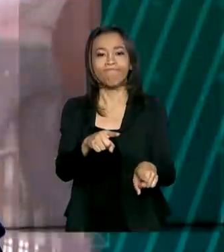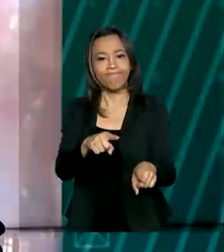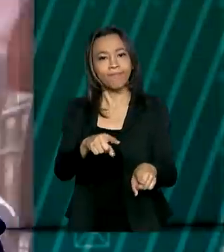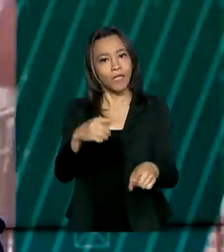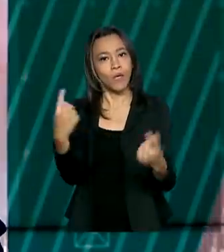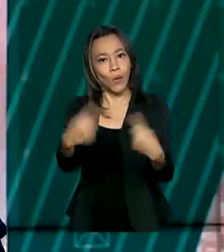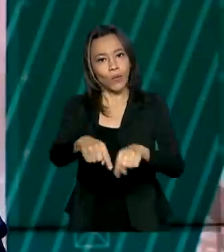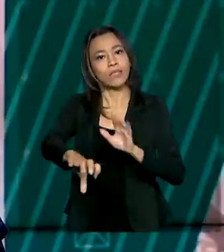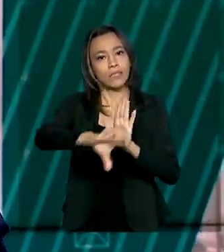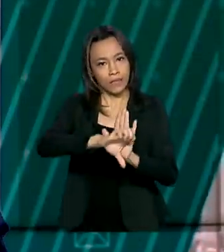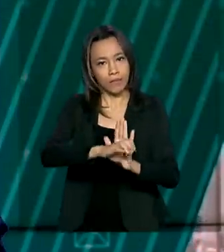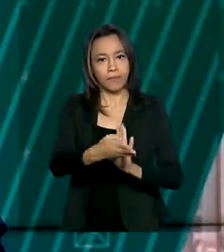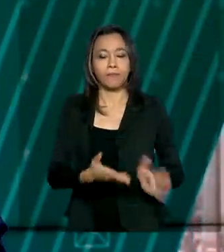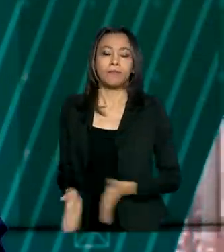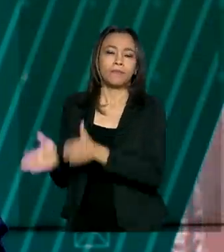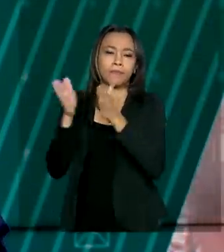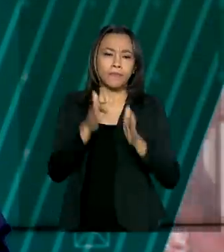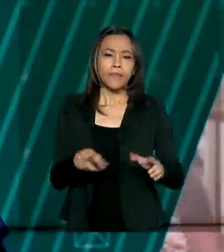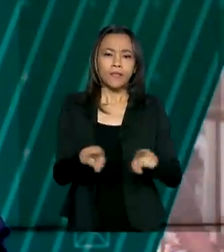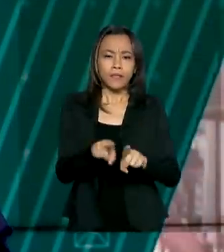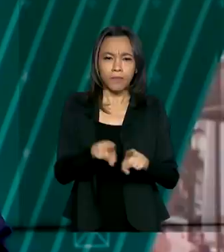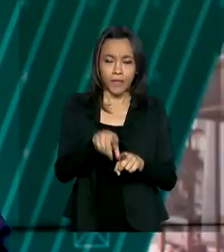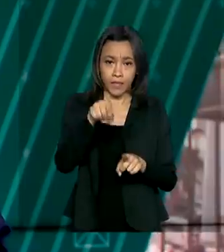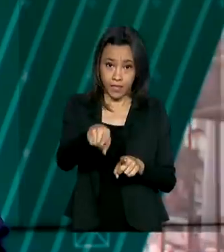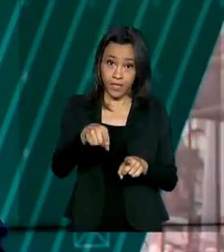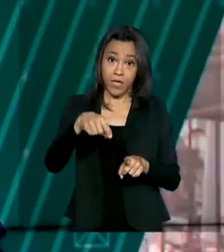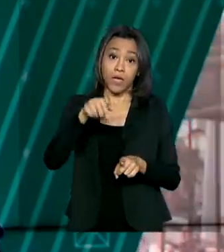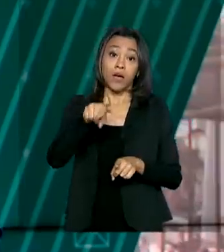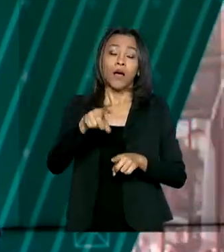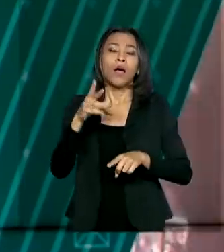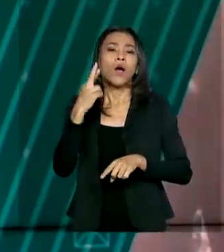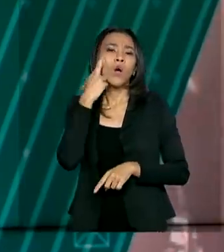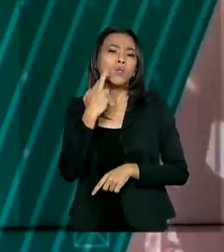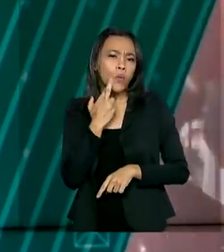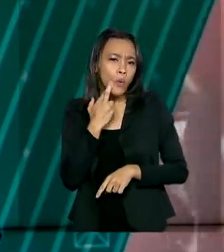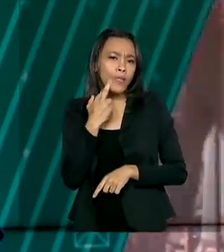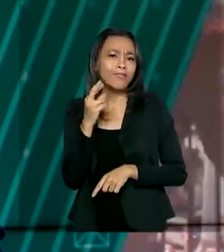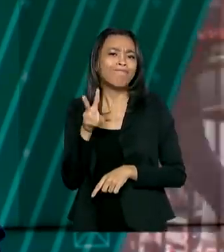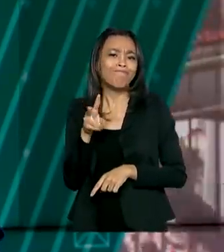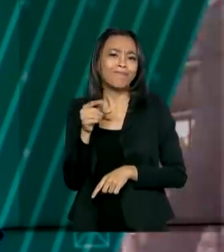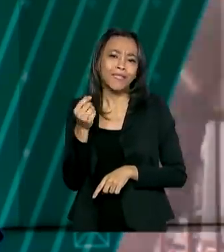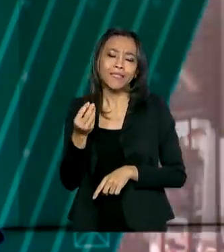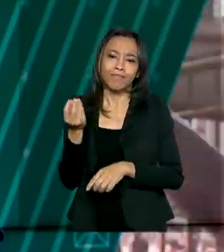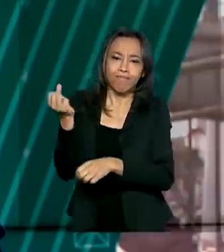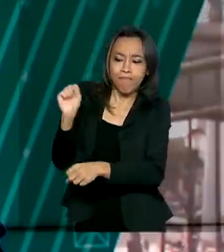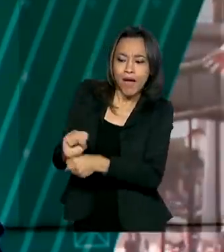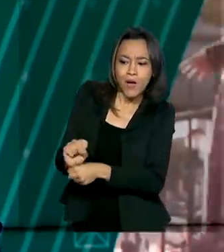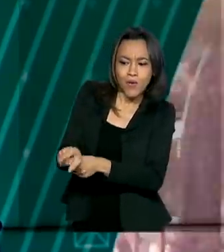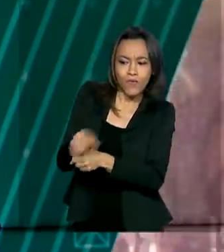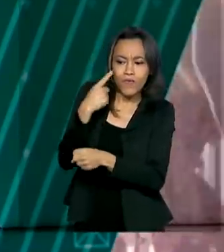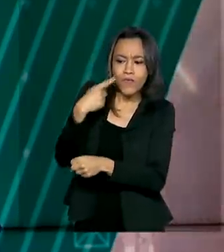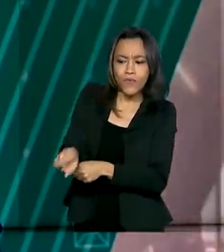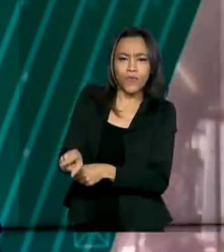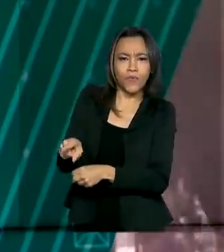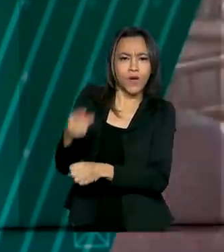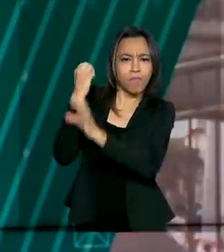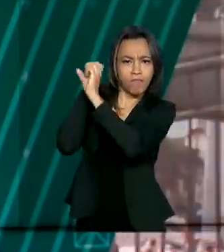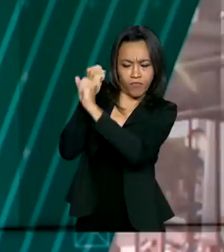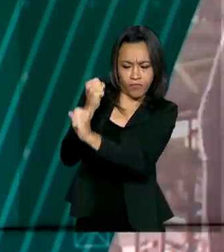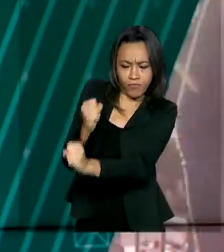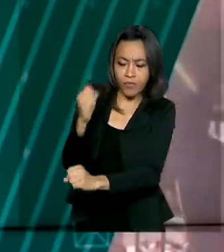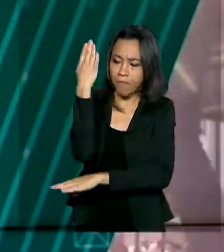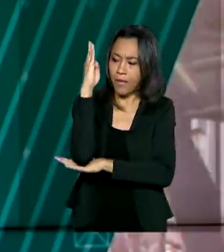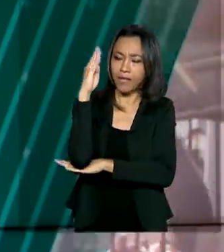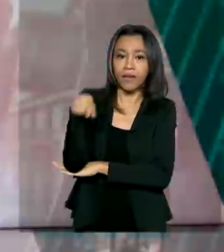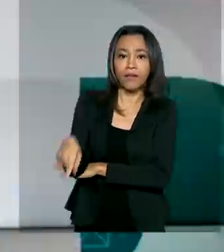E em Rondônia, a Operação Verde Brasil 2 interrompeu as atividades de uma madeireira ilegal que funcionava no